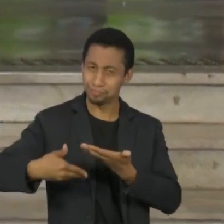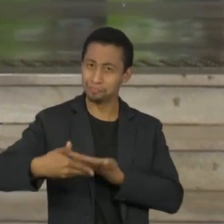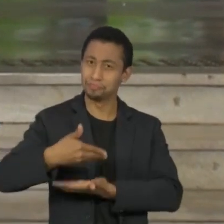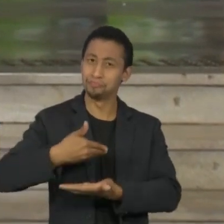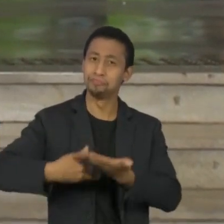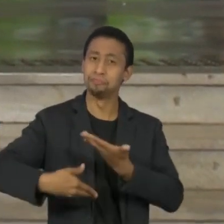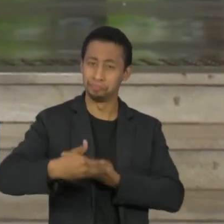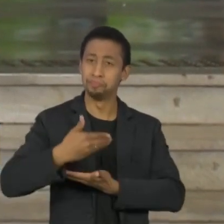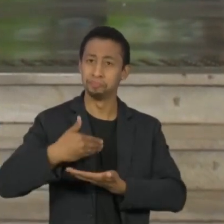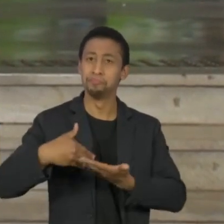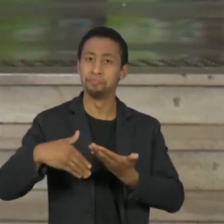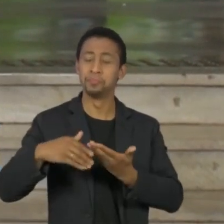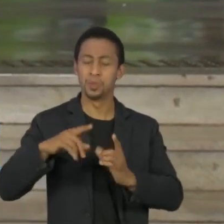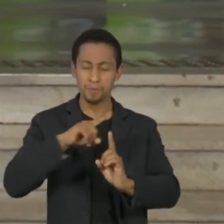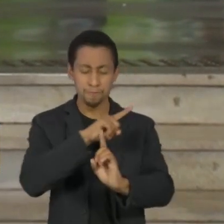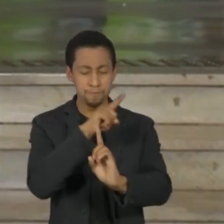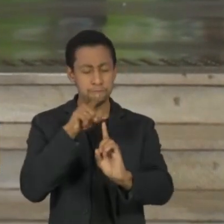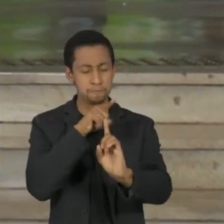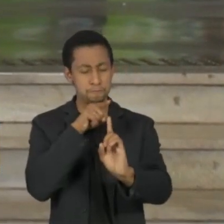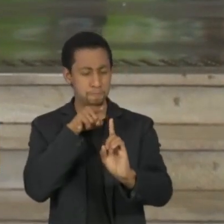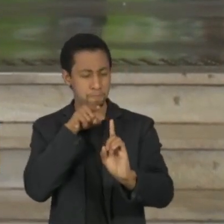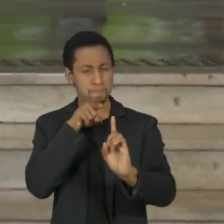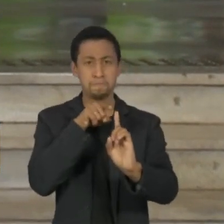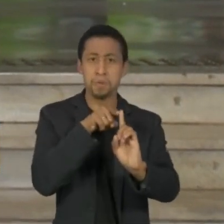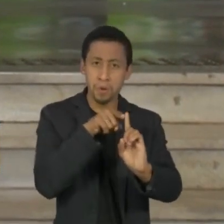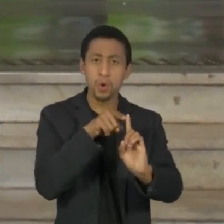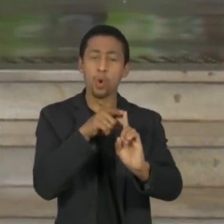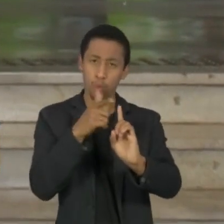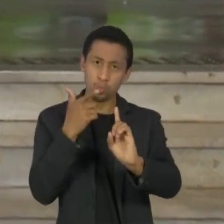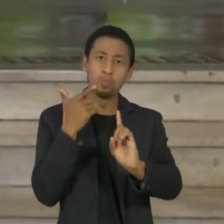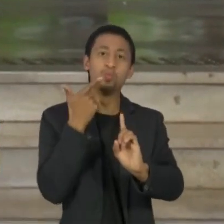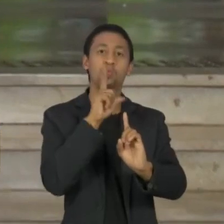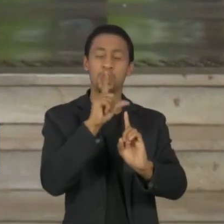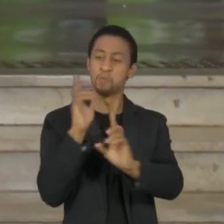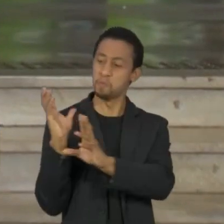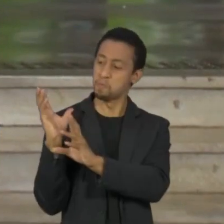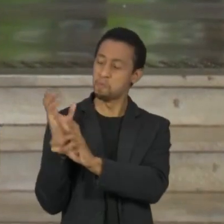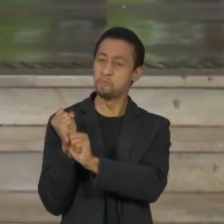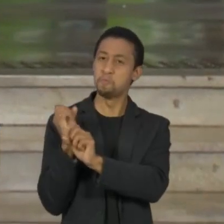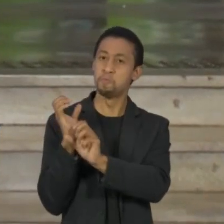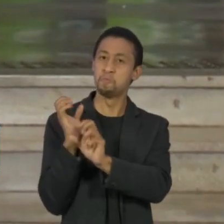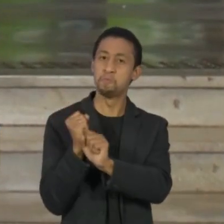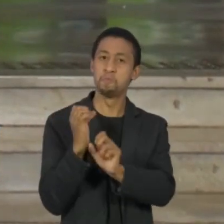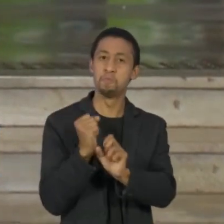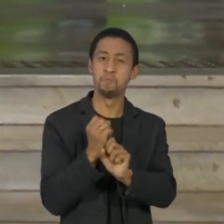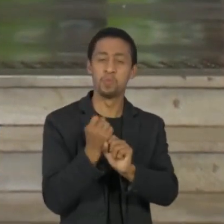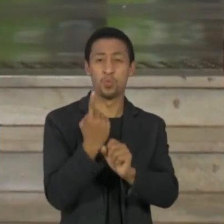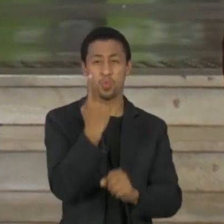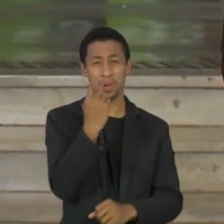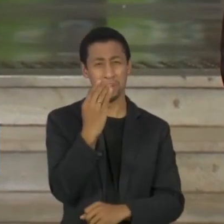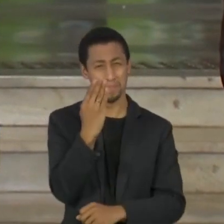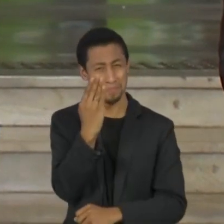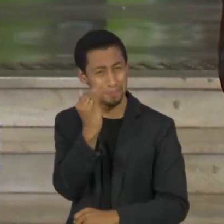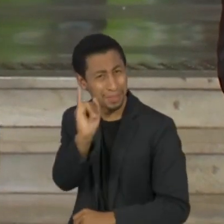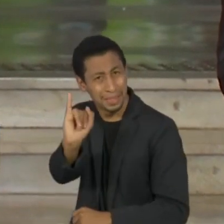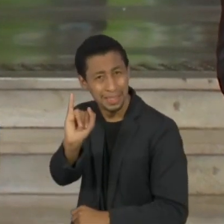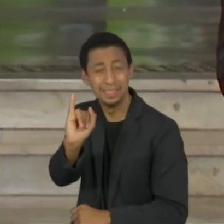grande missão durante a pandemia. E hoje chegamos a essa marca espetacular de R 1